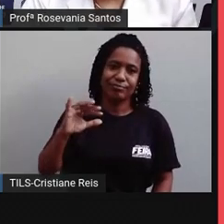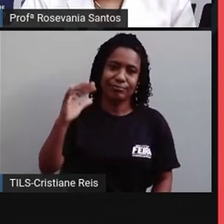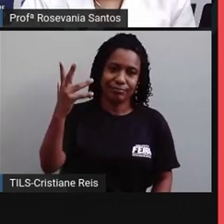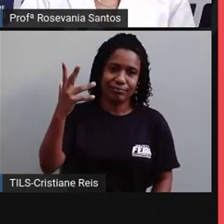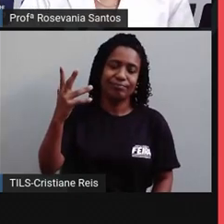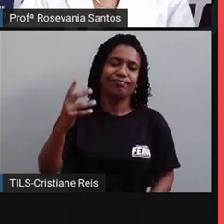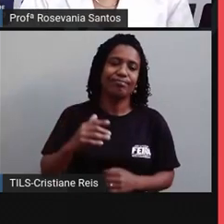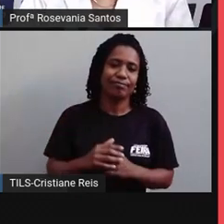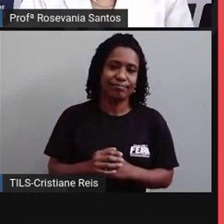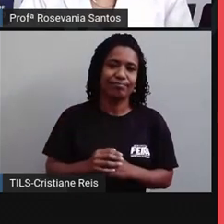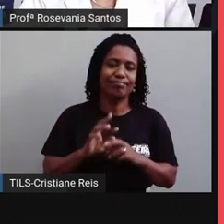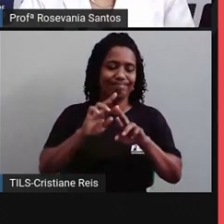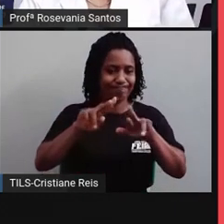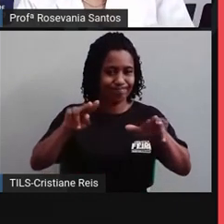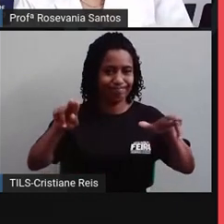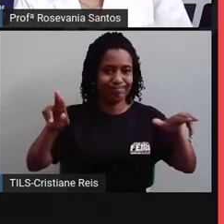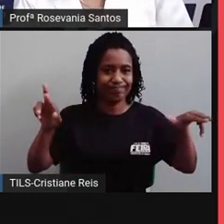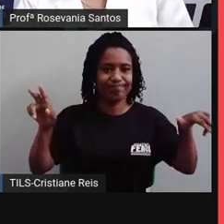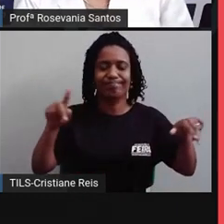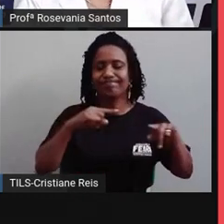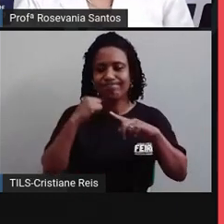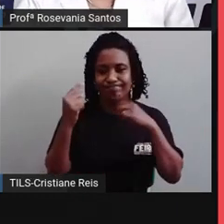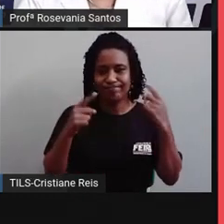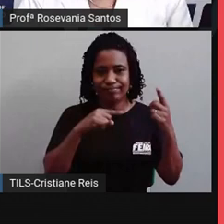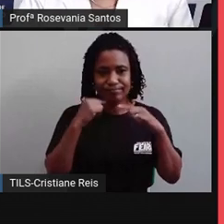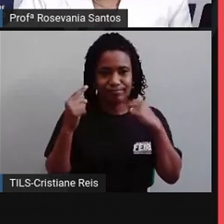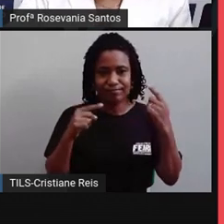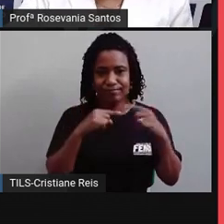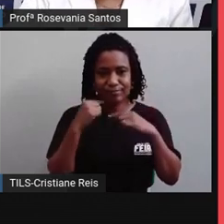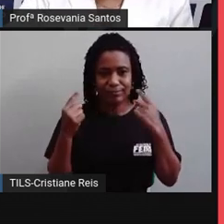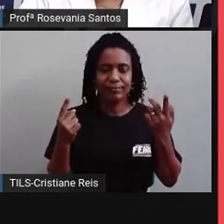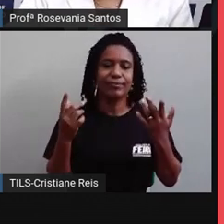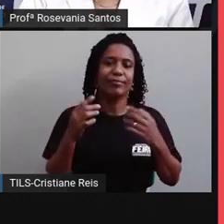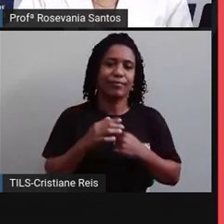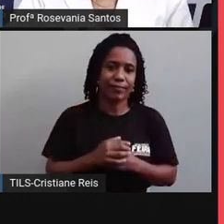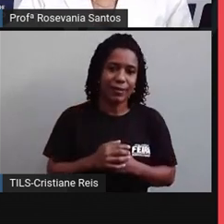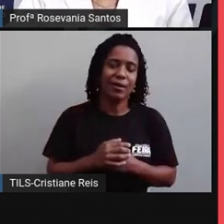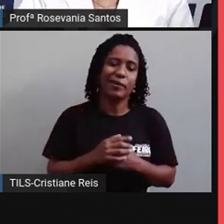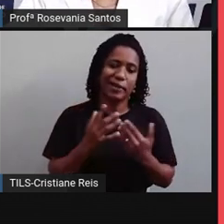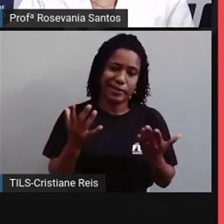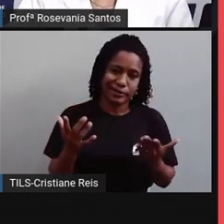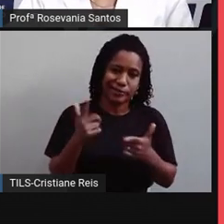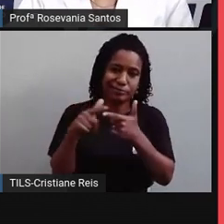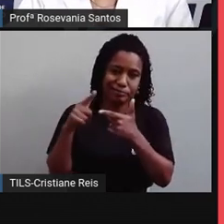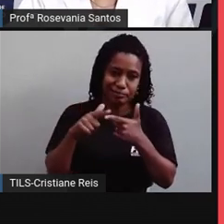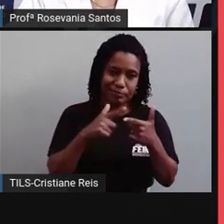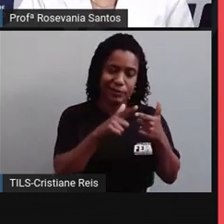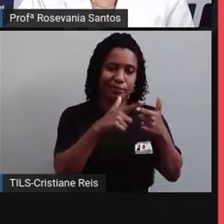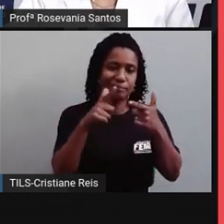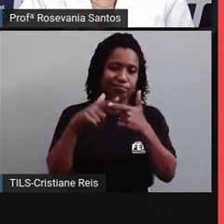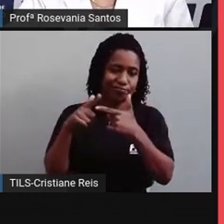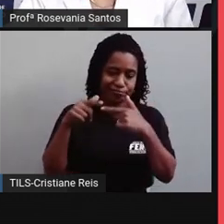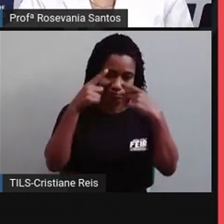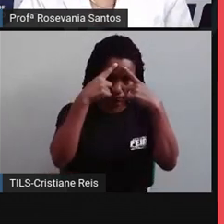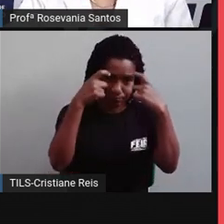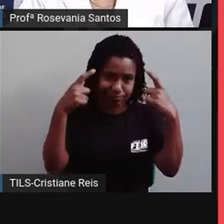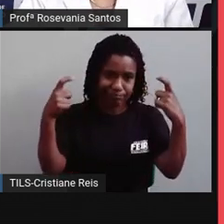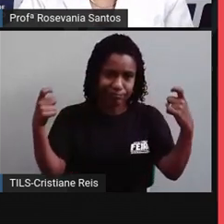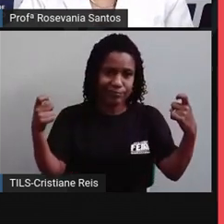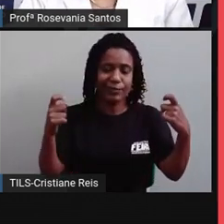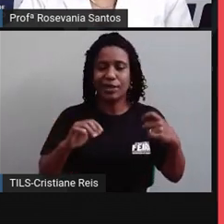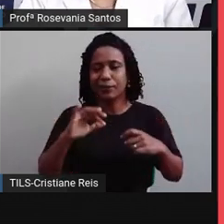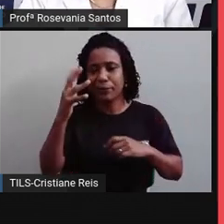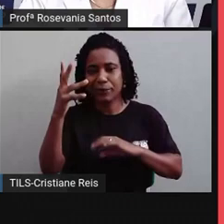envolvendo com algumas questões que não deveriam, mas que, infelizmente, se envolvem, e que algumas delas ainda são as primeiras, né, a